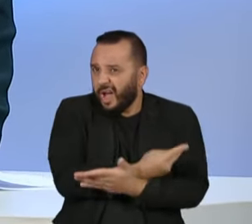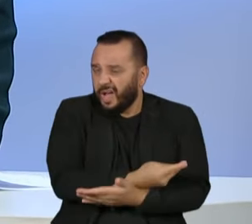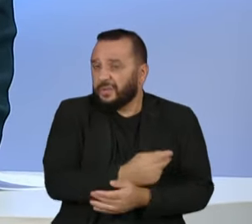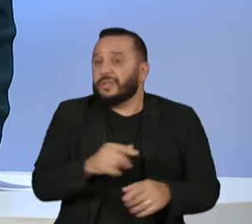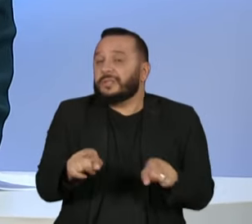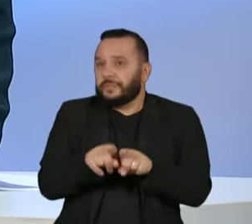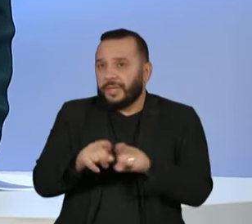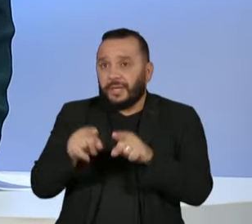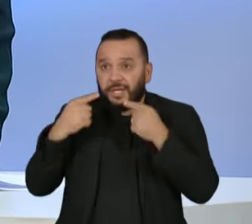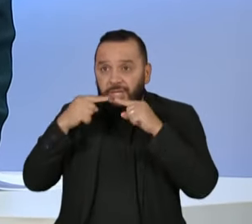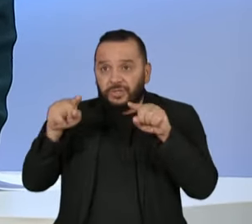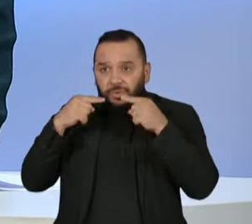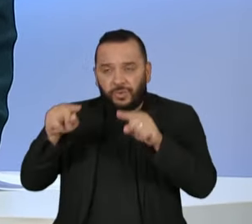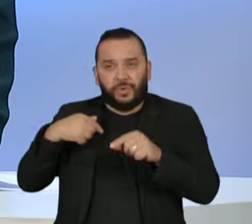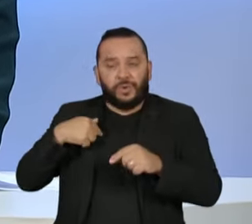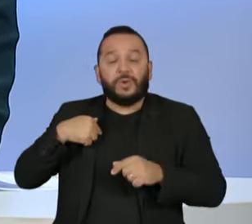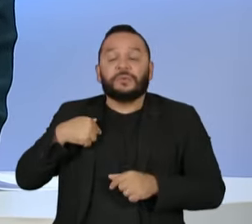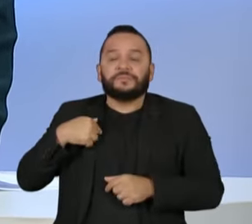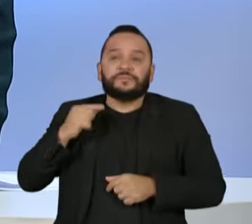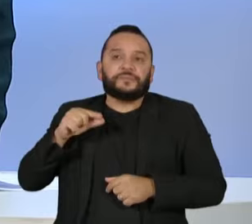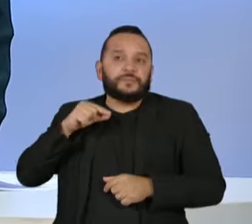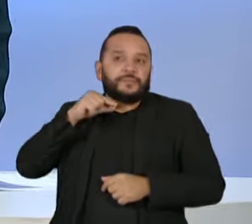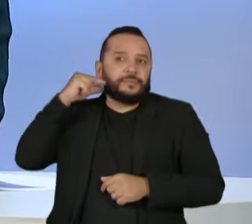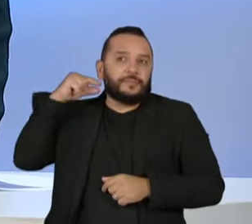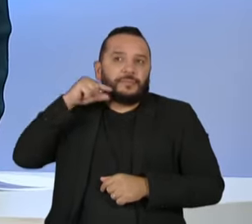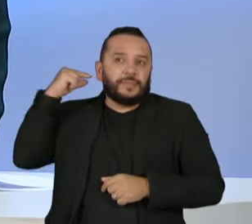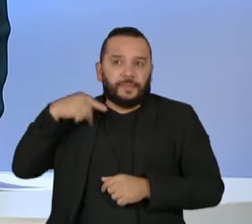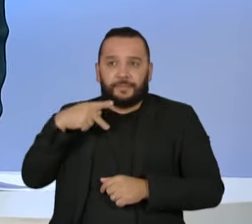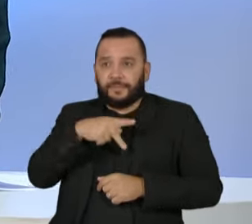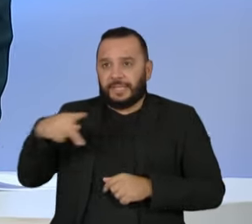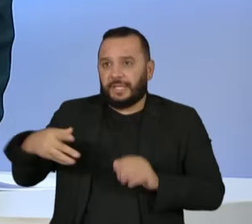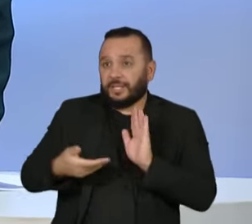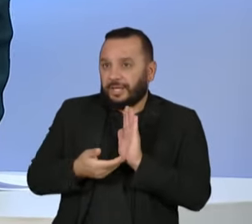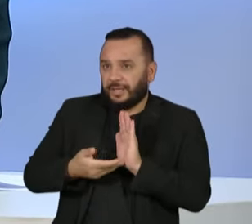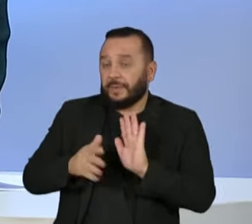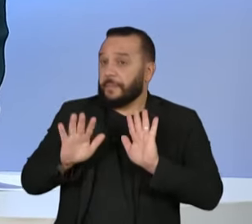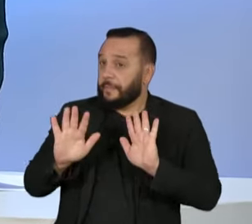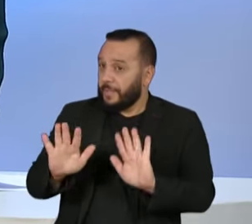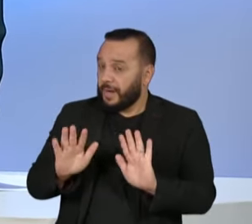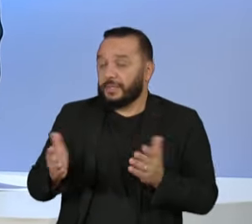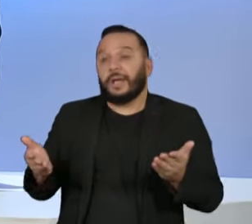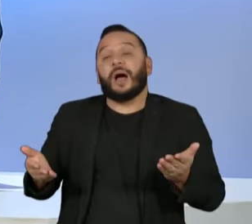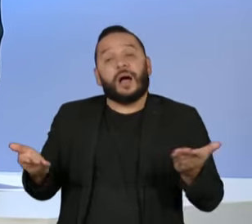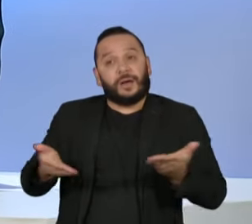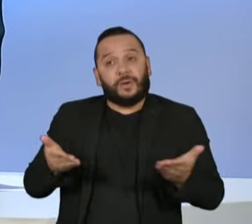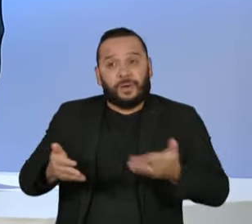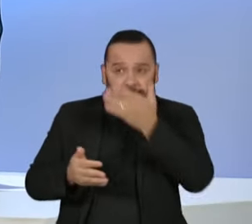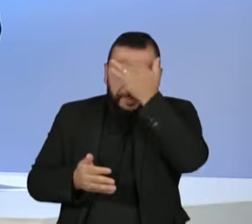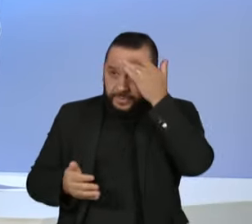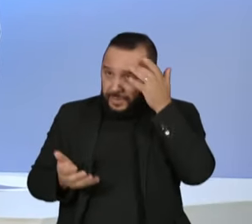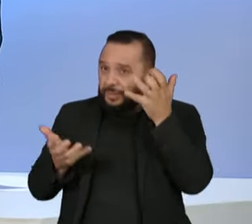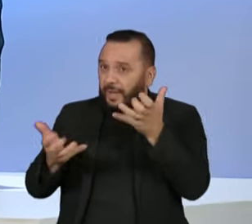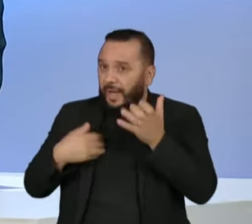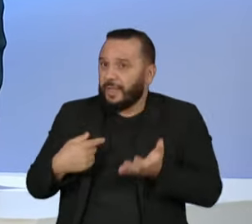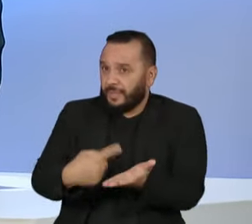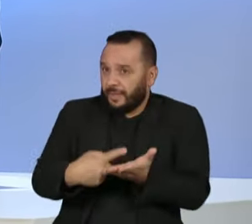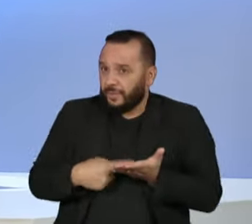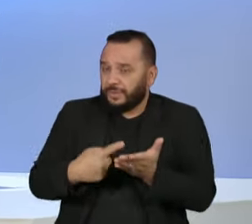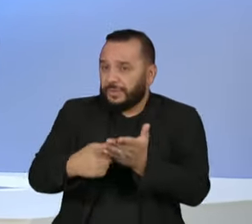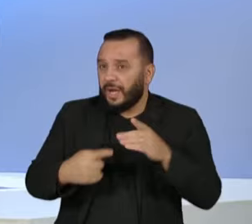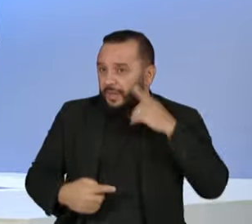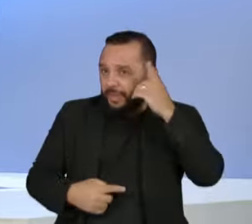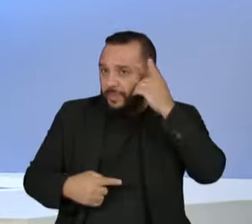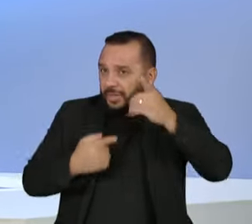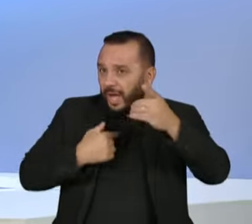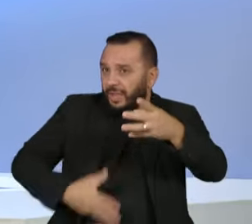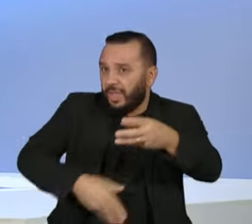do presidente da Câmara, o Arthur Lira. Só que agora, aliados do presidente eleito defendem negociar essas emendas. Queria entender